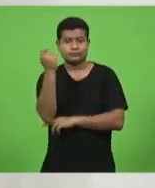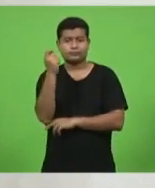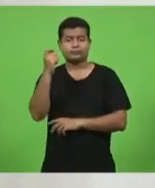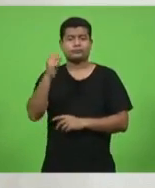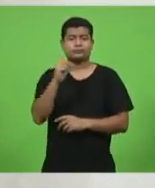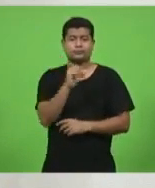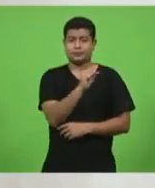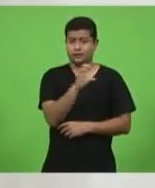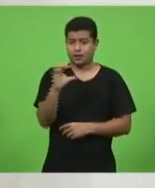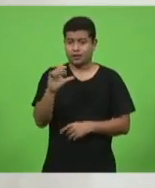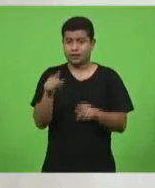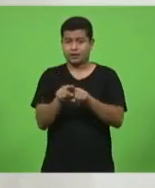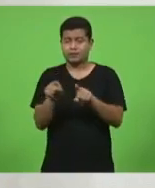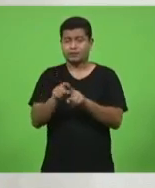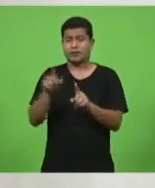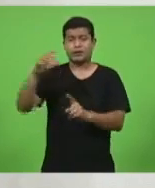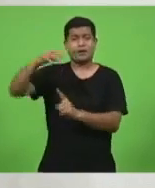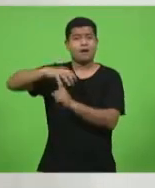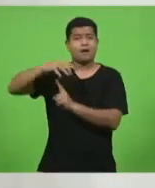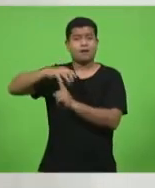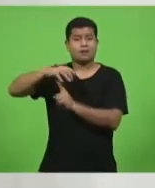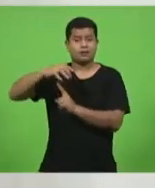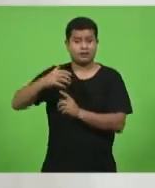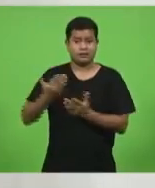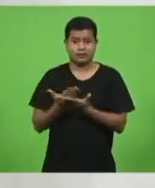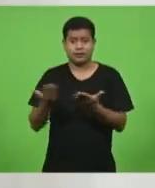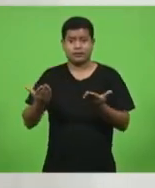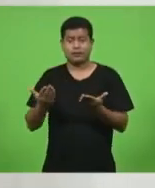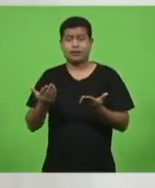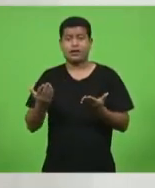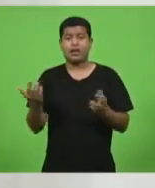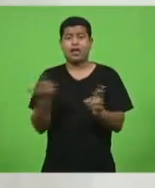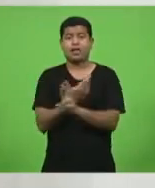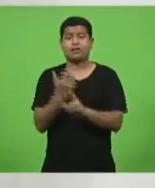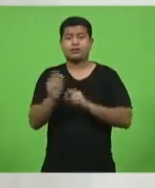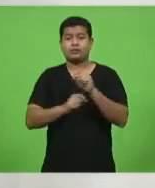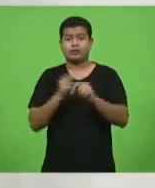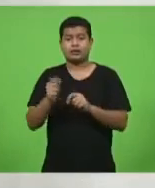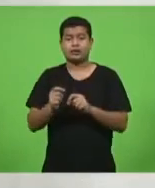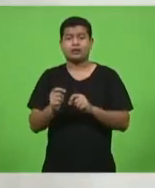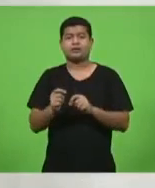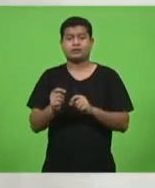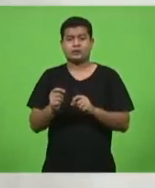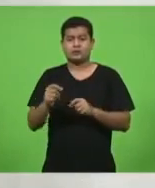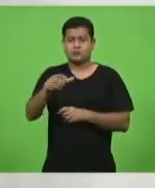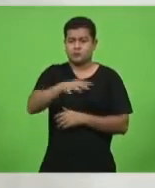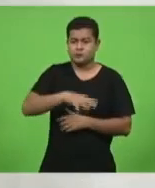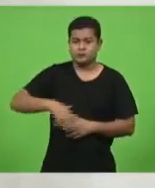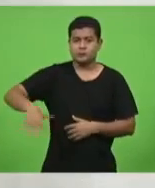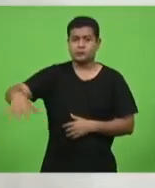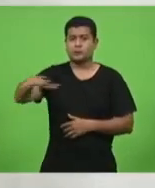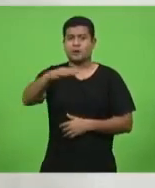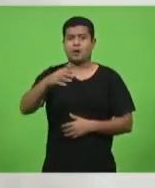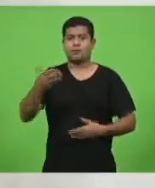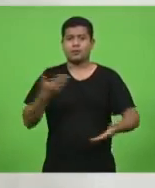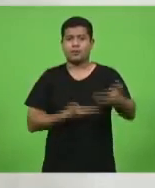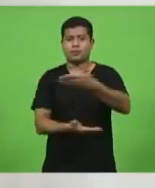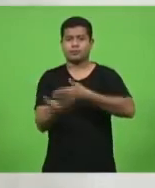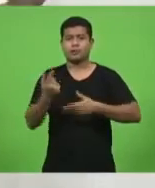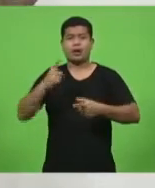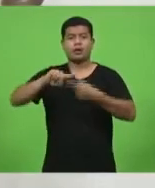Paraná, com relação a trabalhar em rede os insumos. Então, por exemplo, vai que